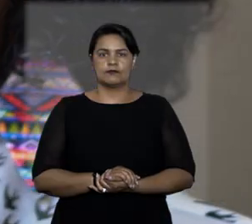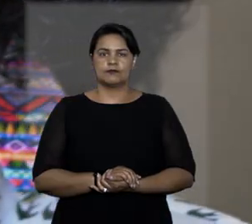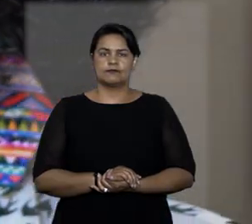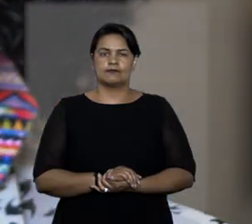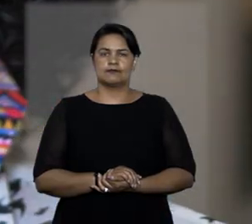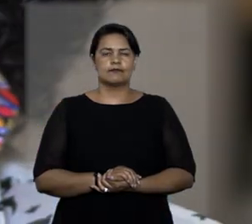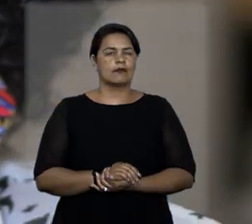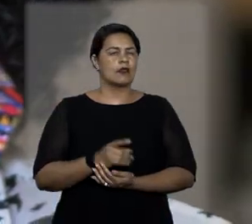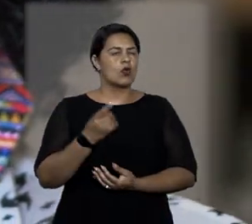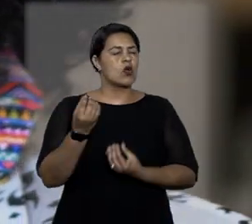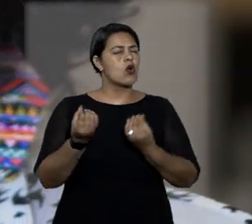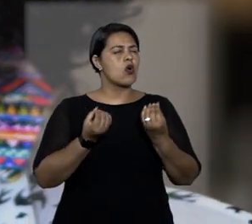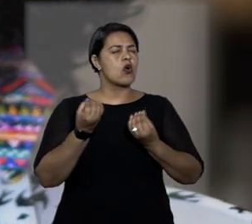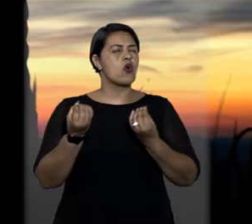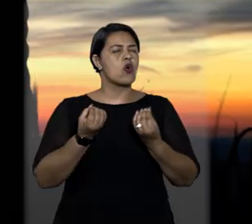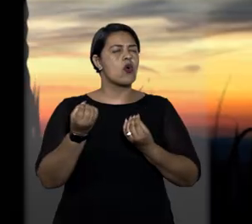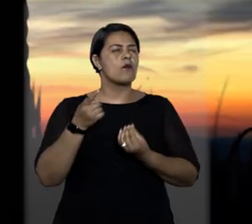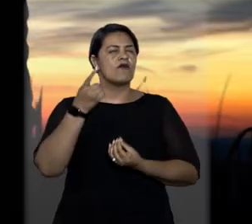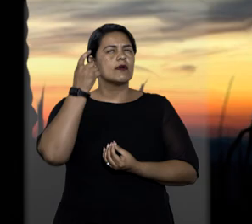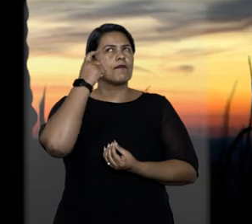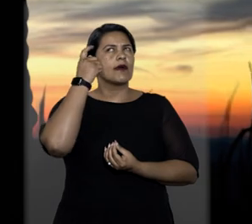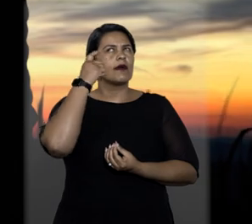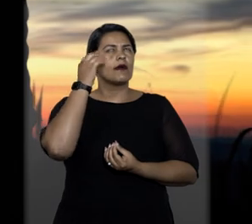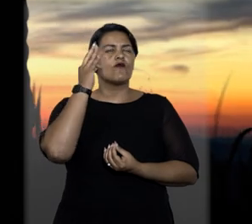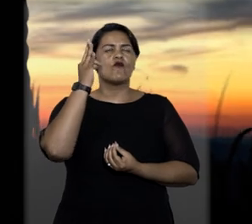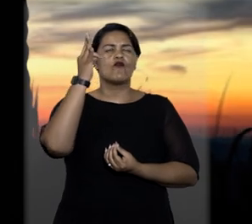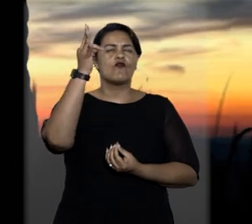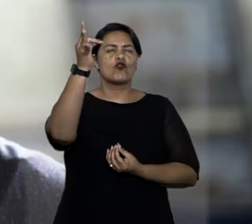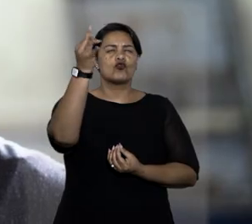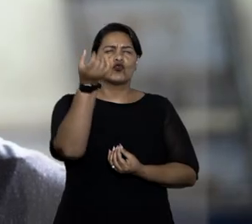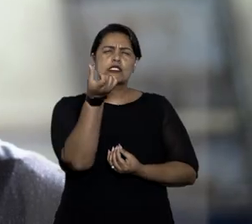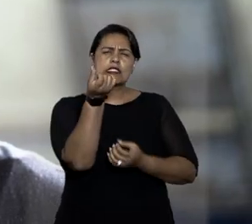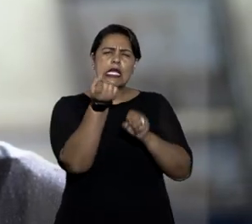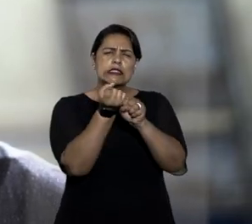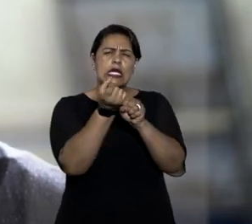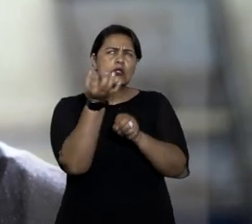Como você se vê daqui a seis anos?